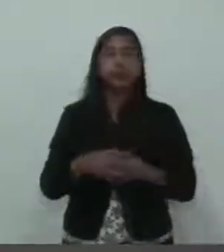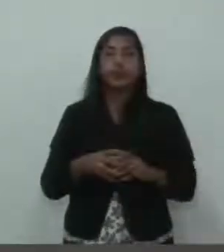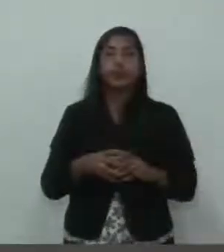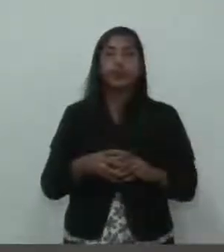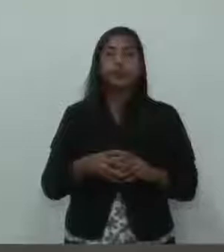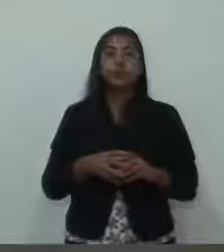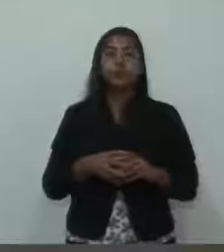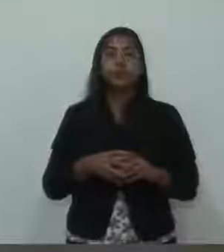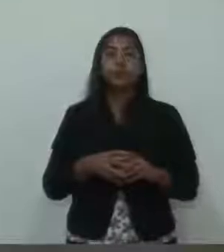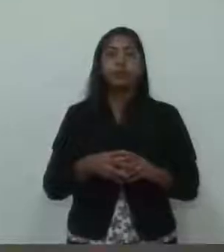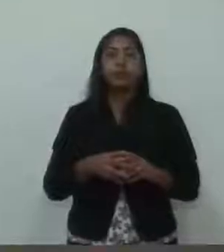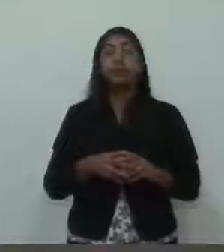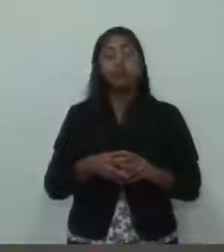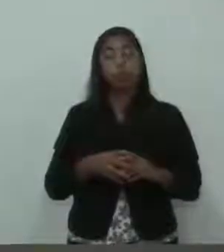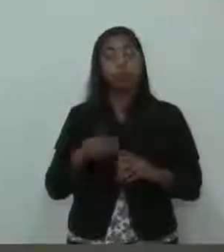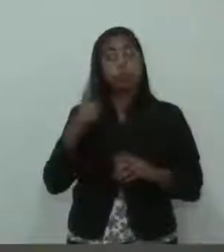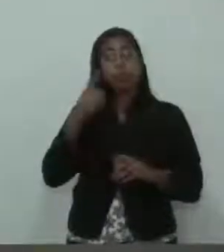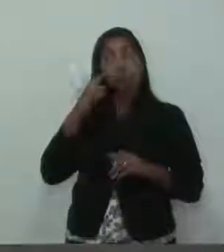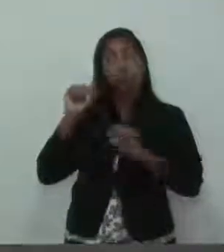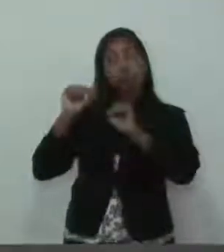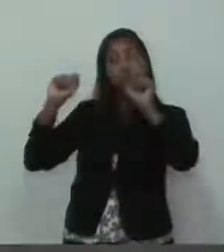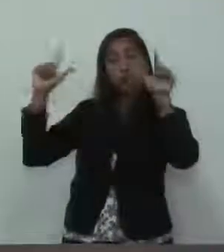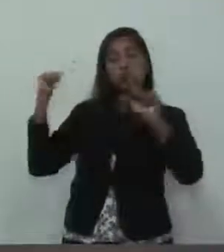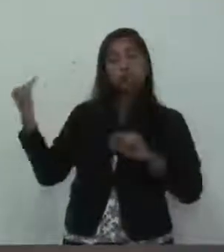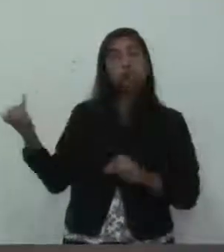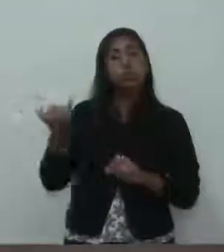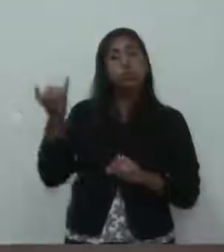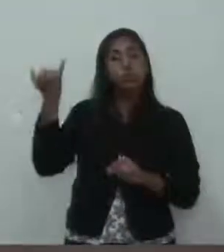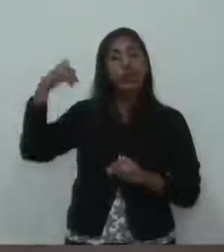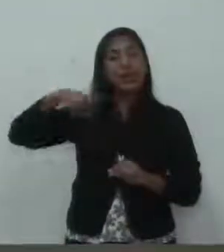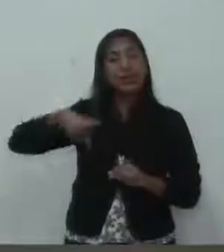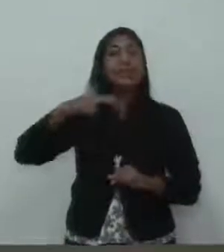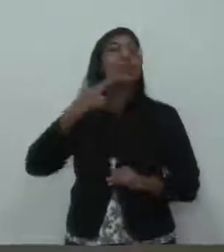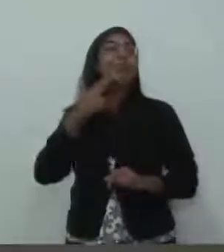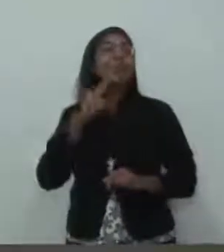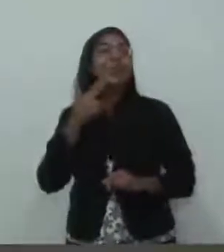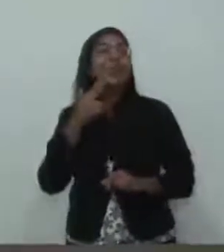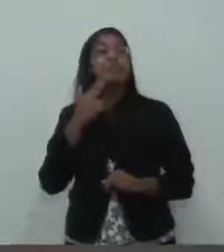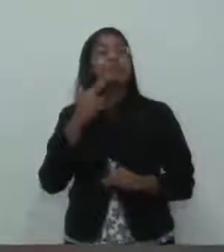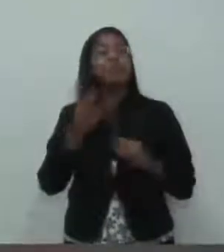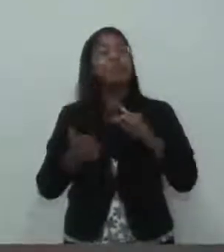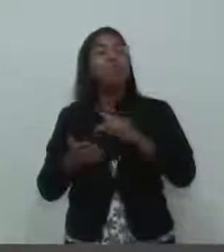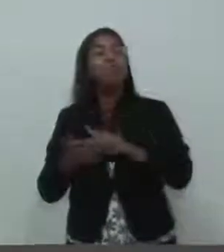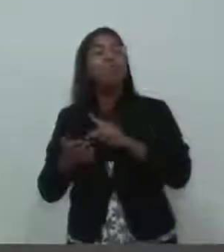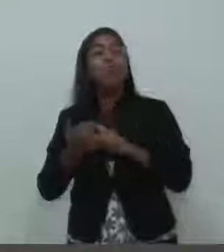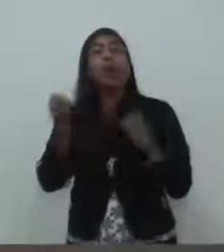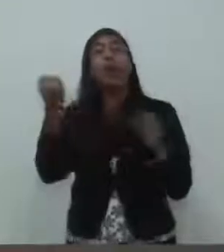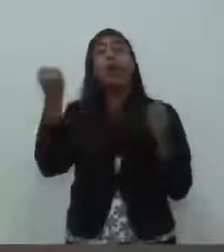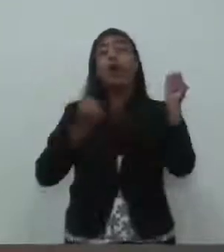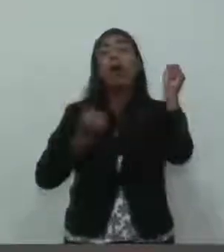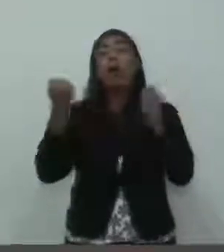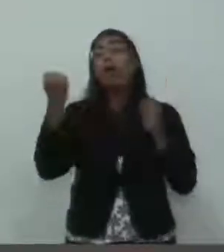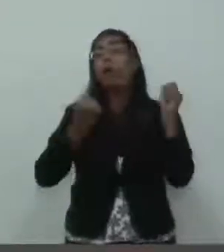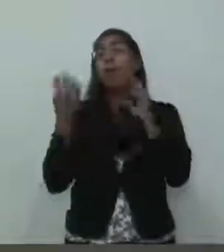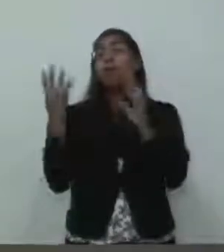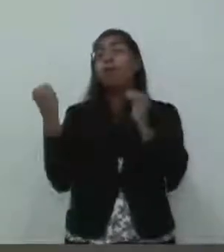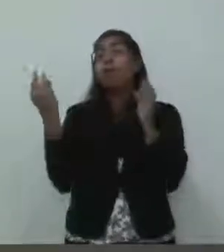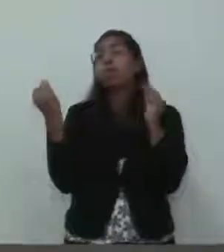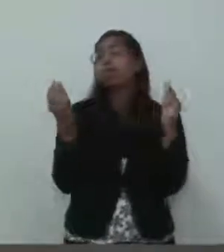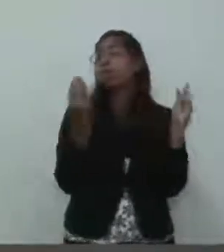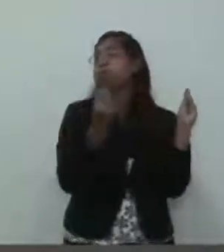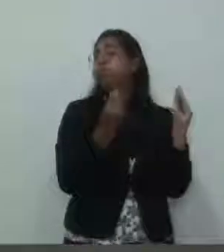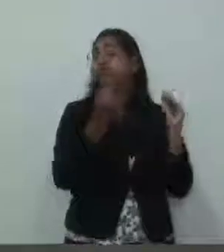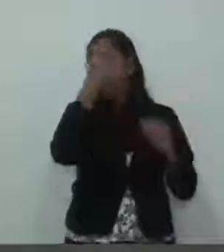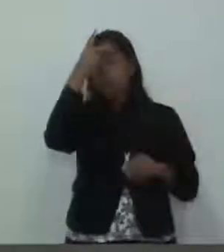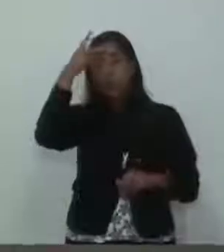Acho que é um lado muito importante. Vinhedo é uma cidade que tem essa característica. Tem um altíssimo número de veículos pecatas,